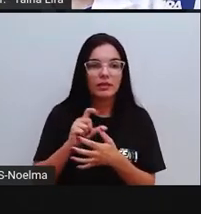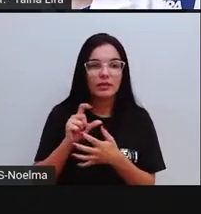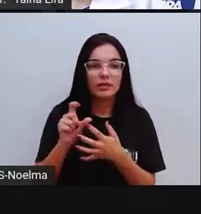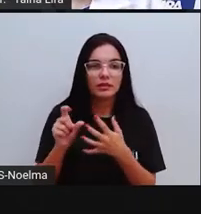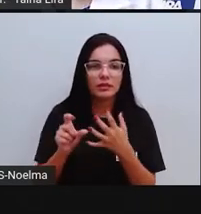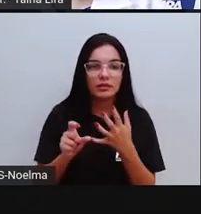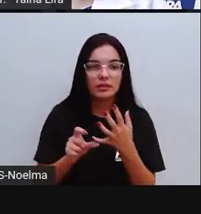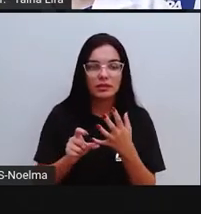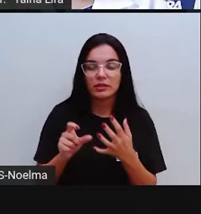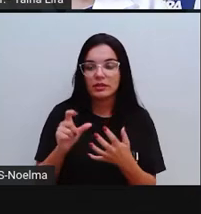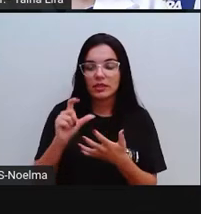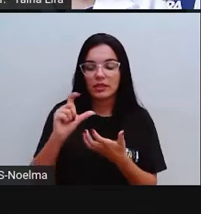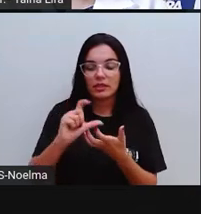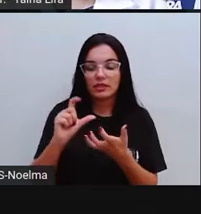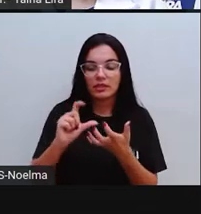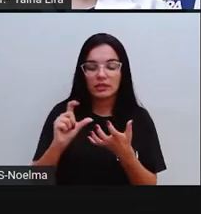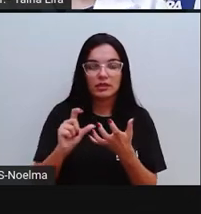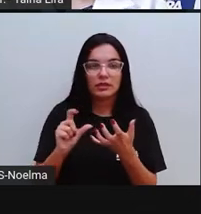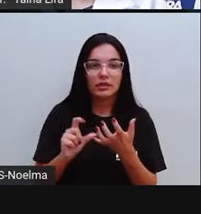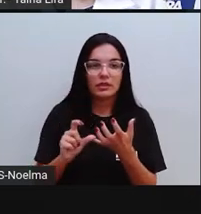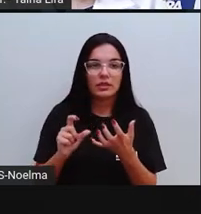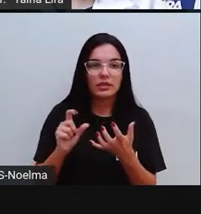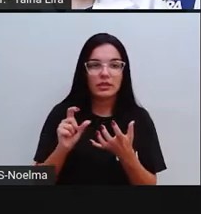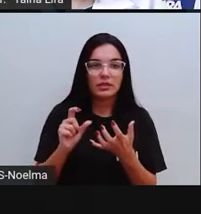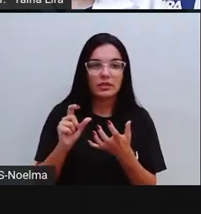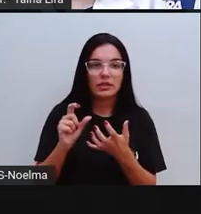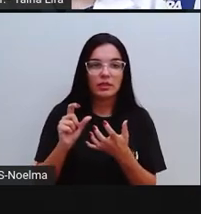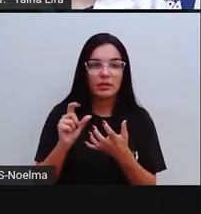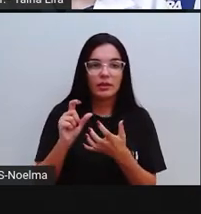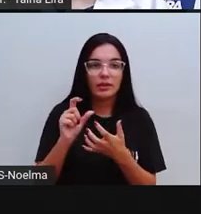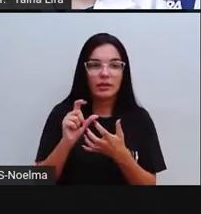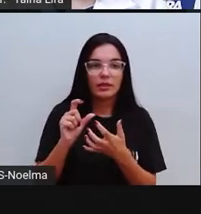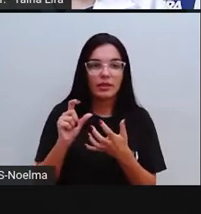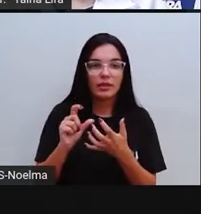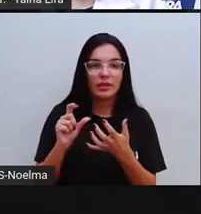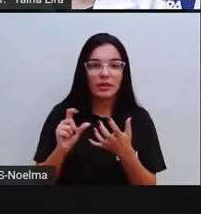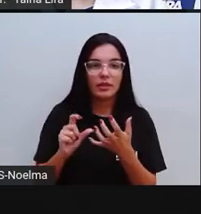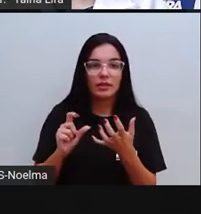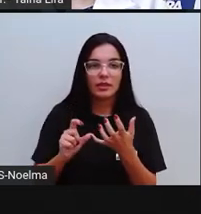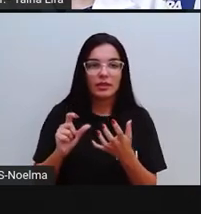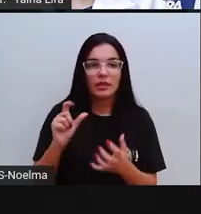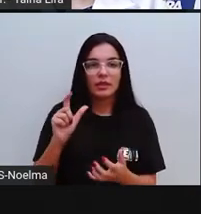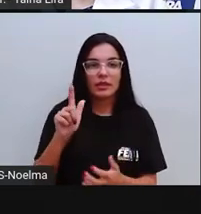G e o A formando aí a vogal GÁ, certo?